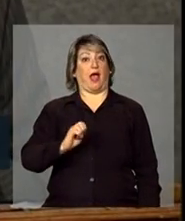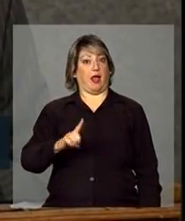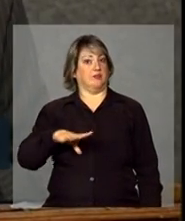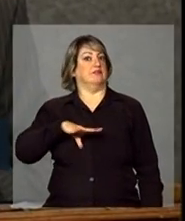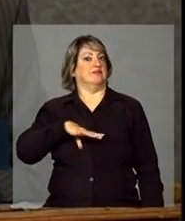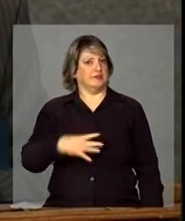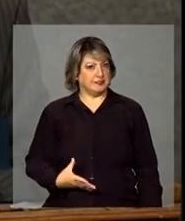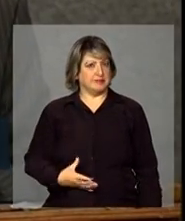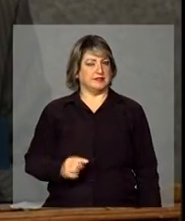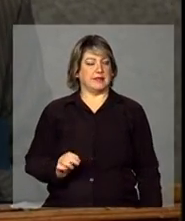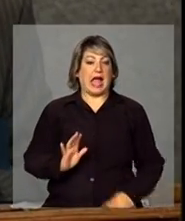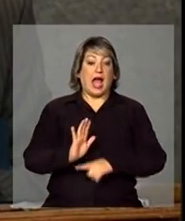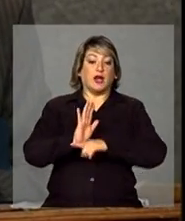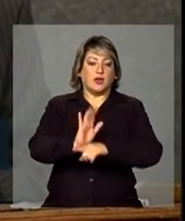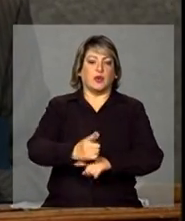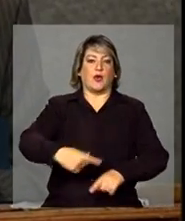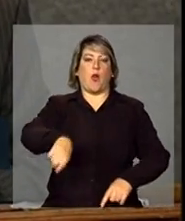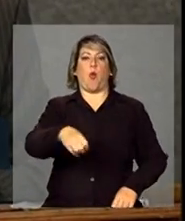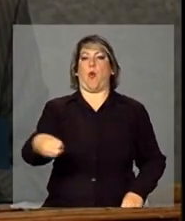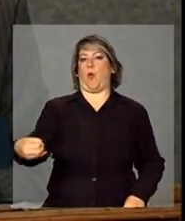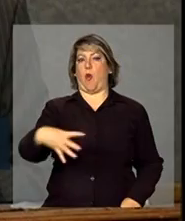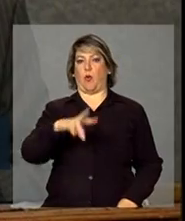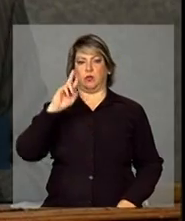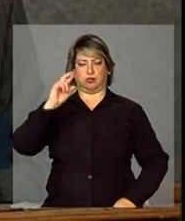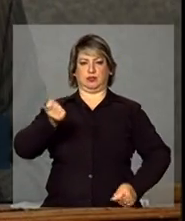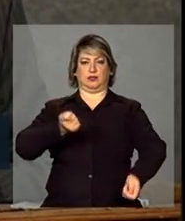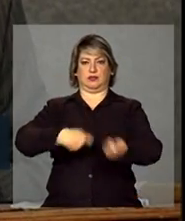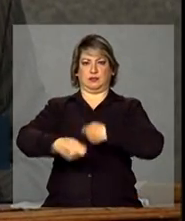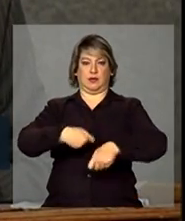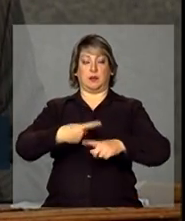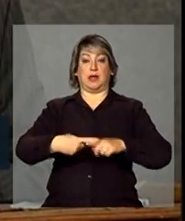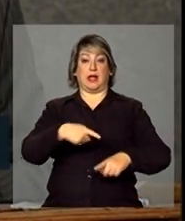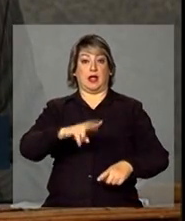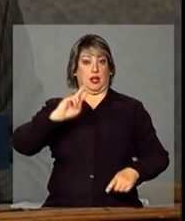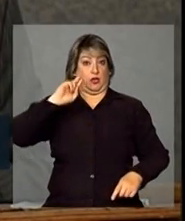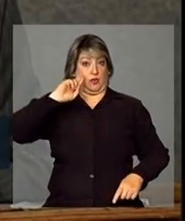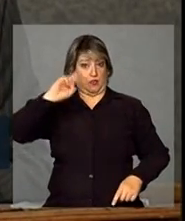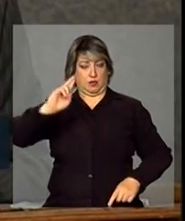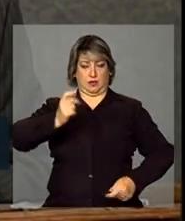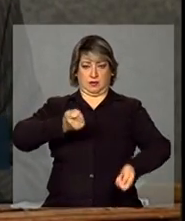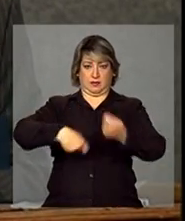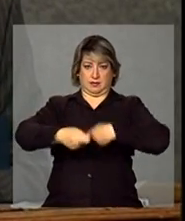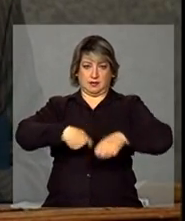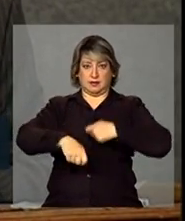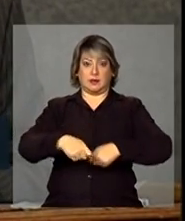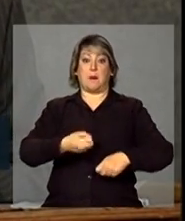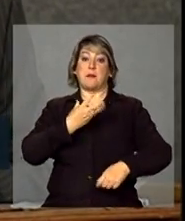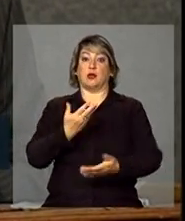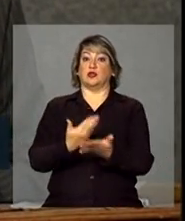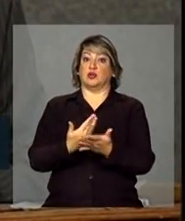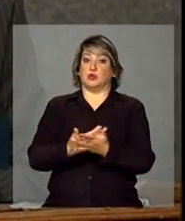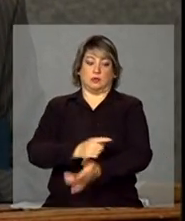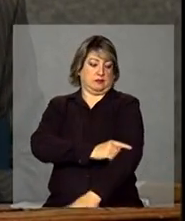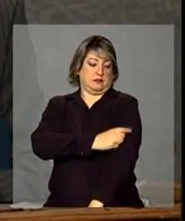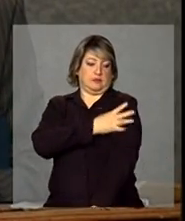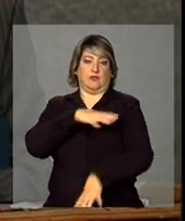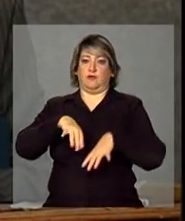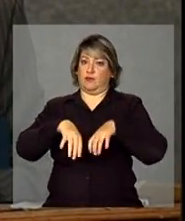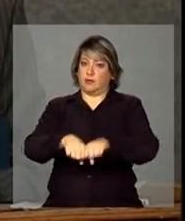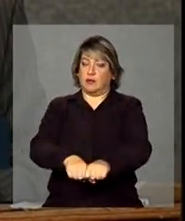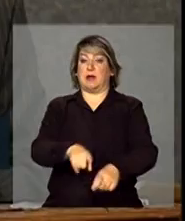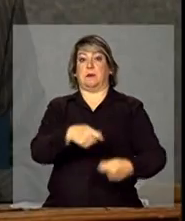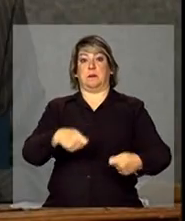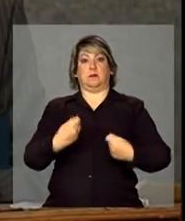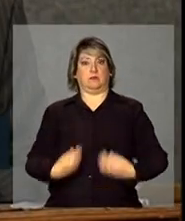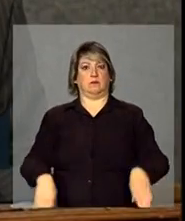desafio apoiar esse novo empreendedor, porque ele é um empreendedor que está melhor escolarizado, ele precisa ser mais